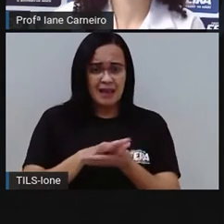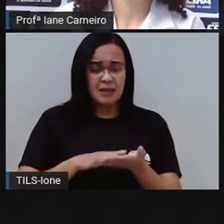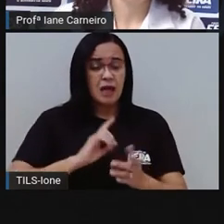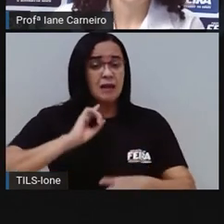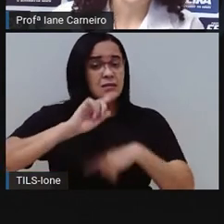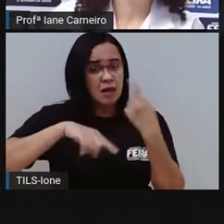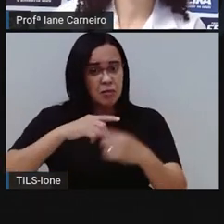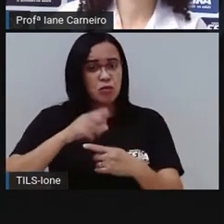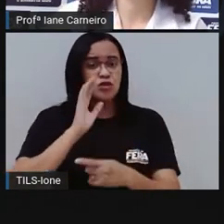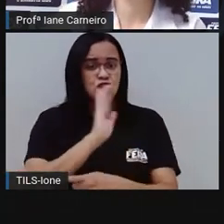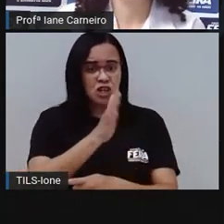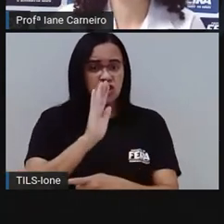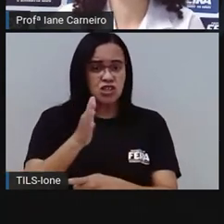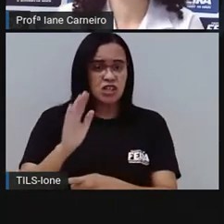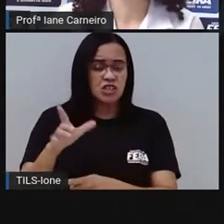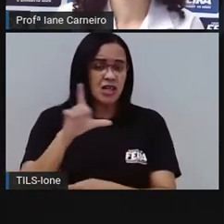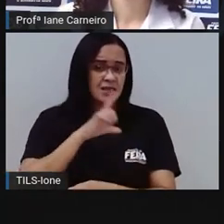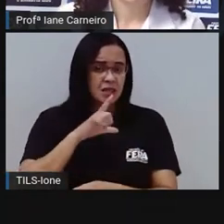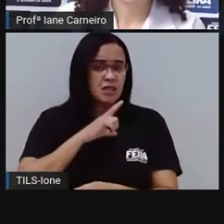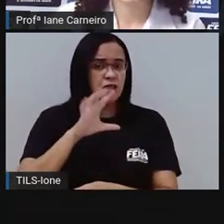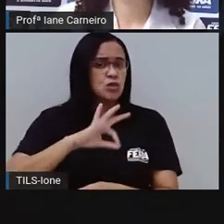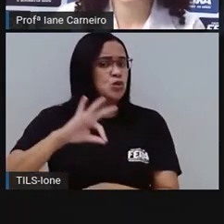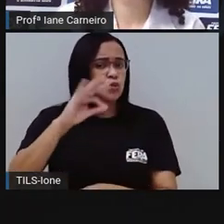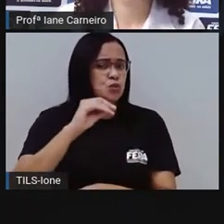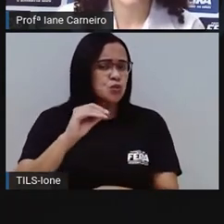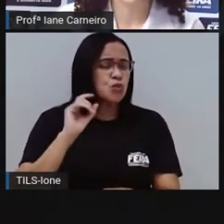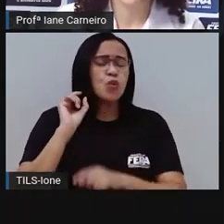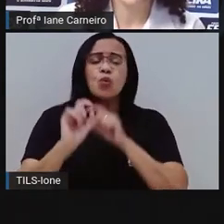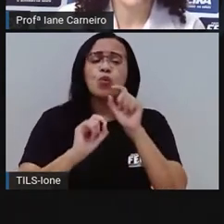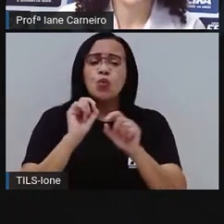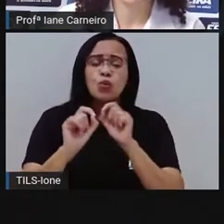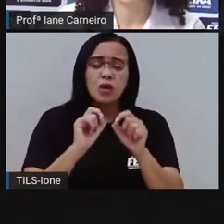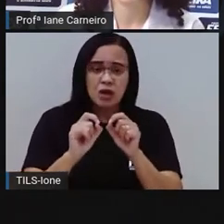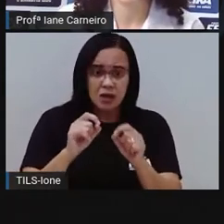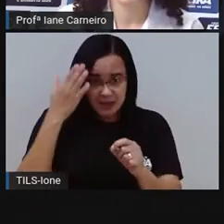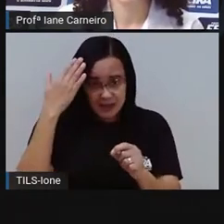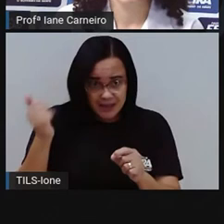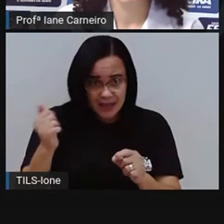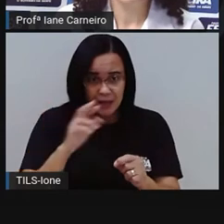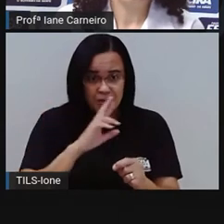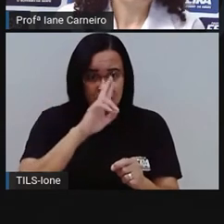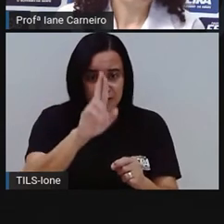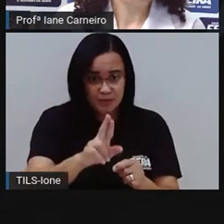bico. Eita, esse é difícil. Alguém acertou. Sabe qual é a resposta?